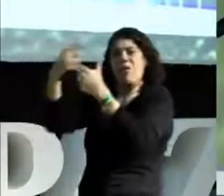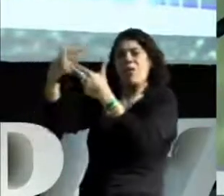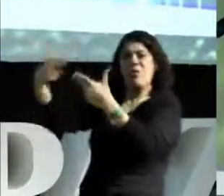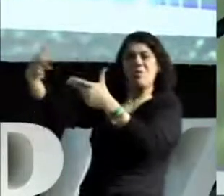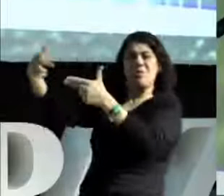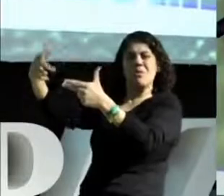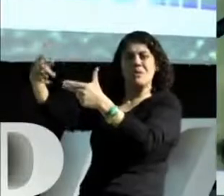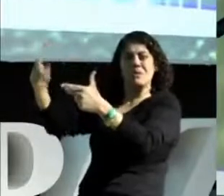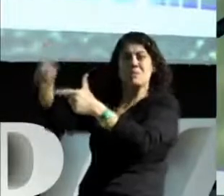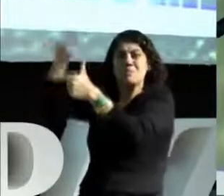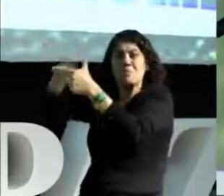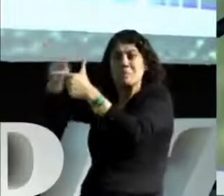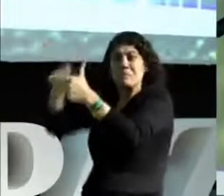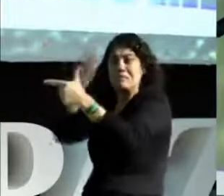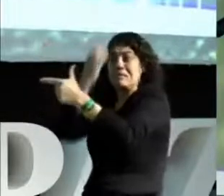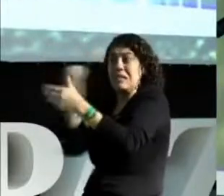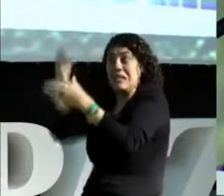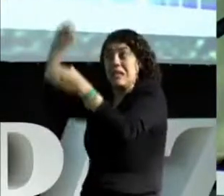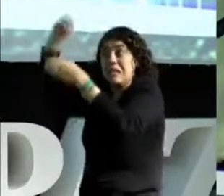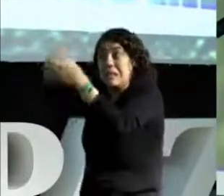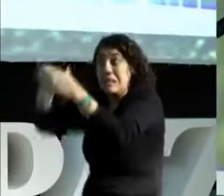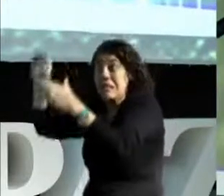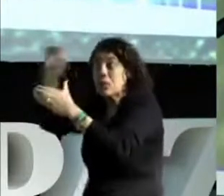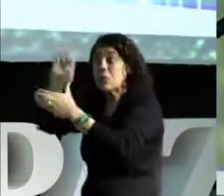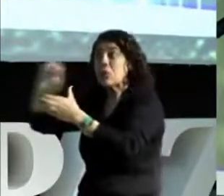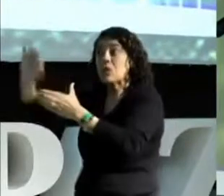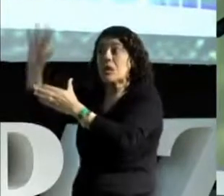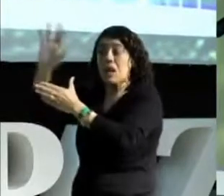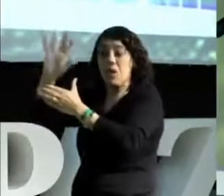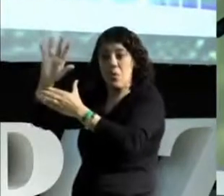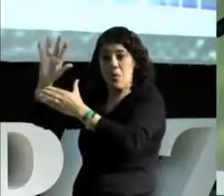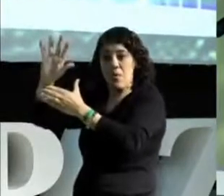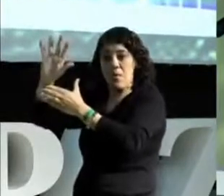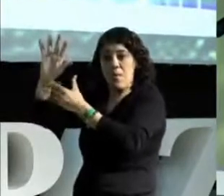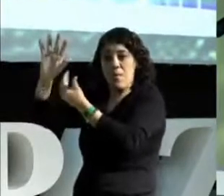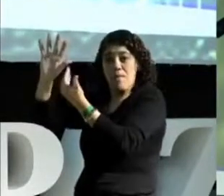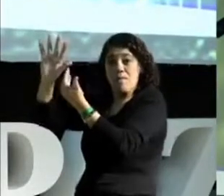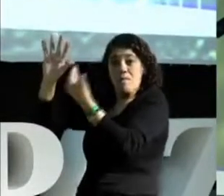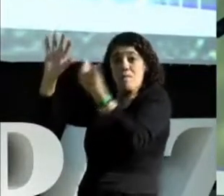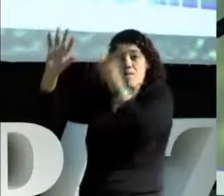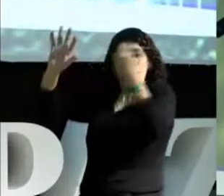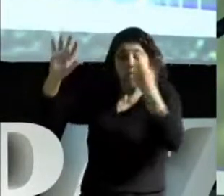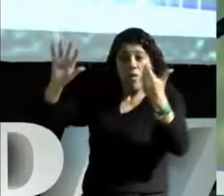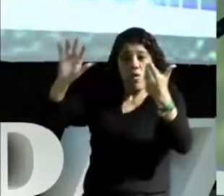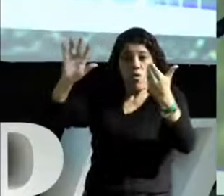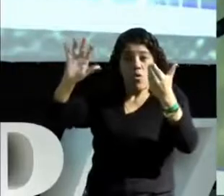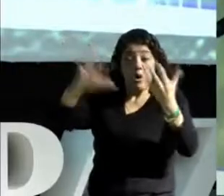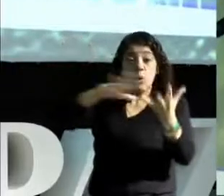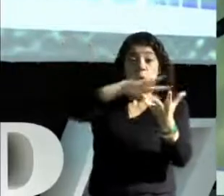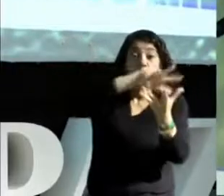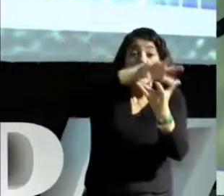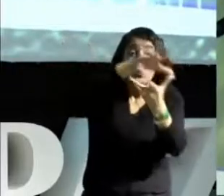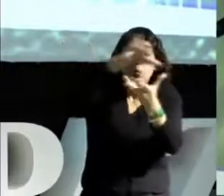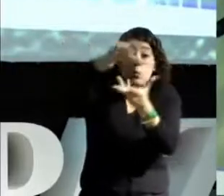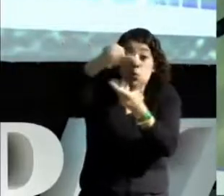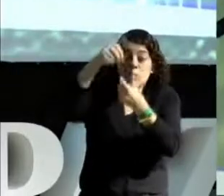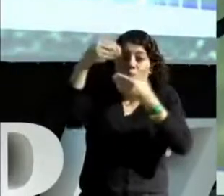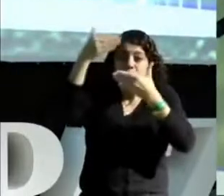fora da Europa, no mundo islâmico, havia um conhecimento extraordinário.